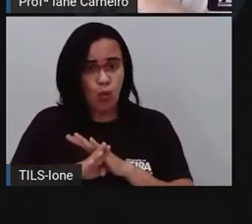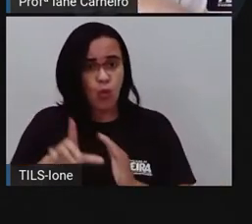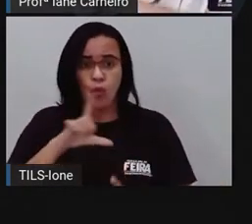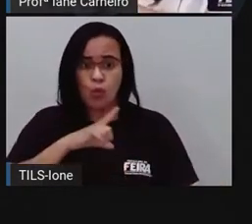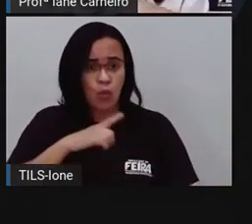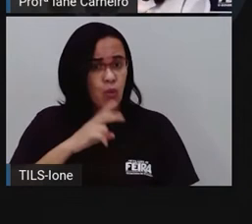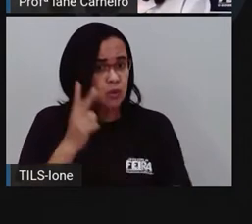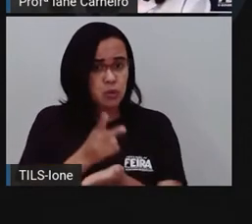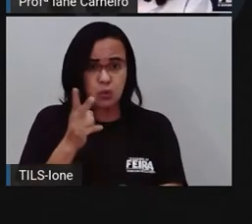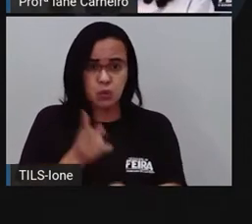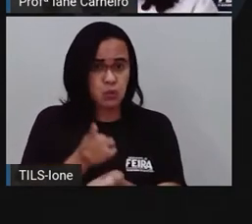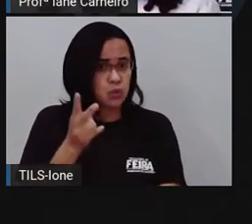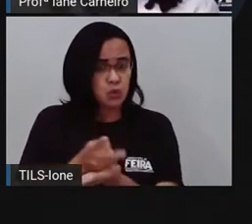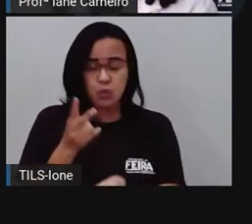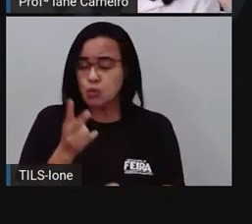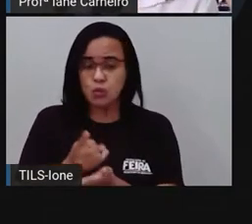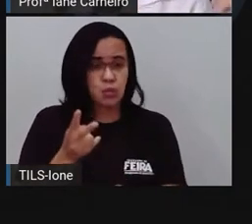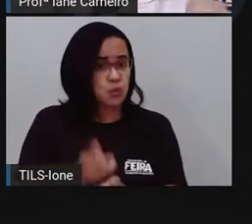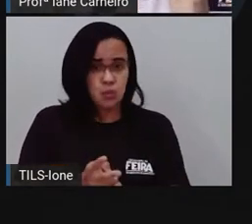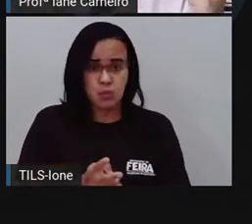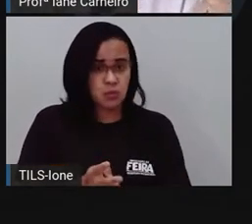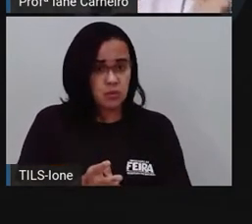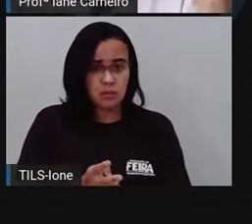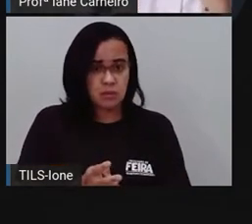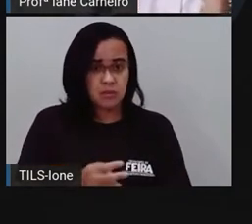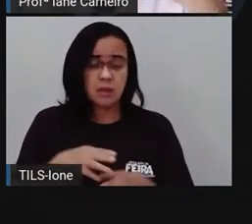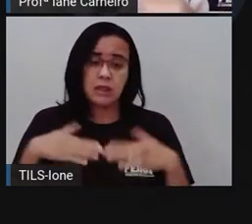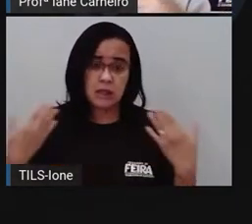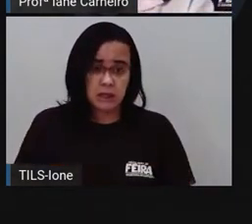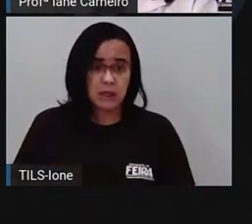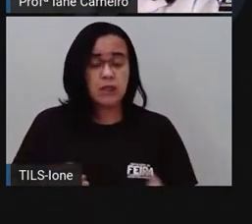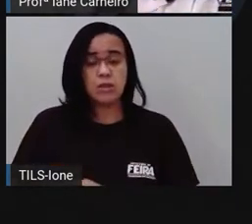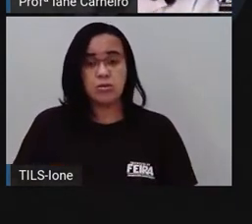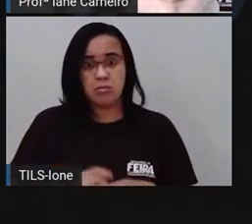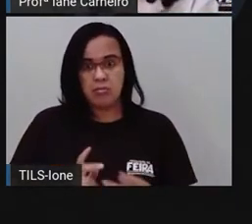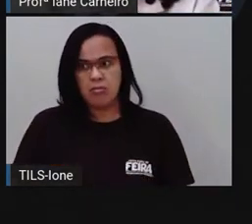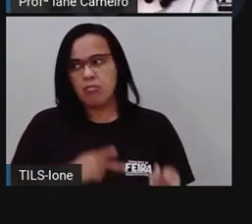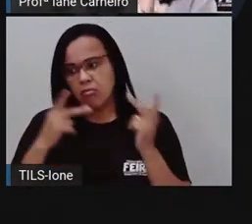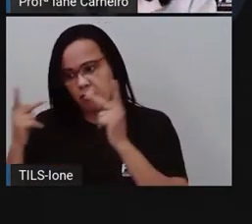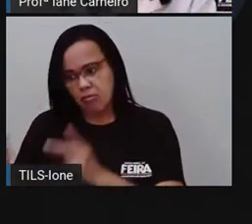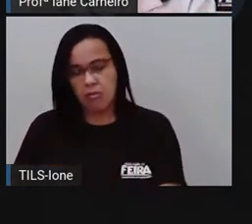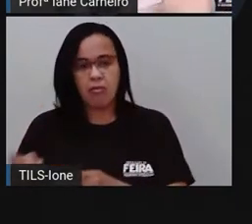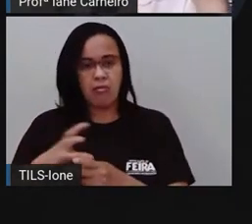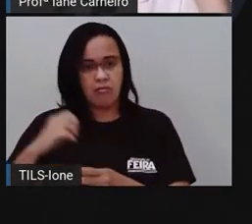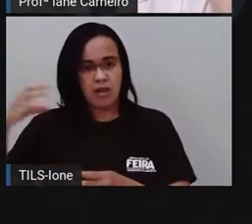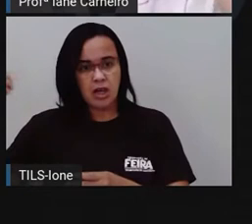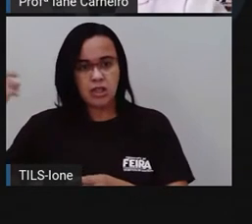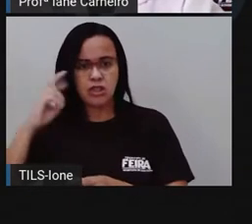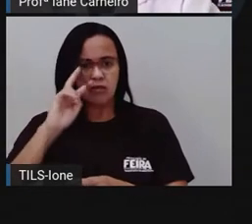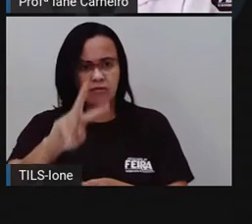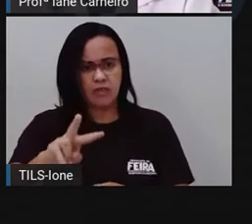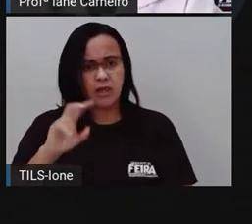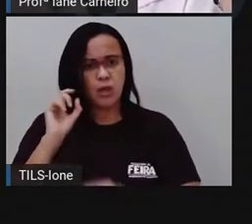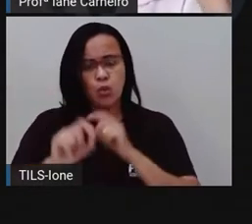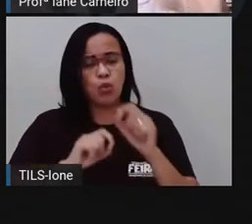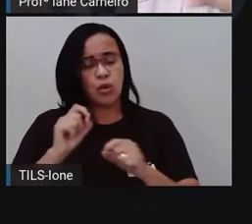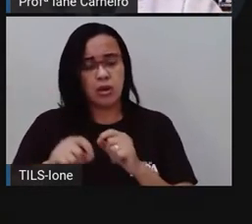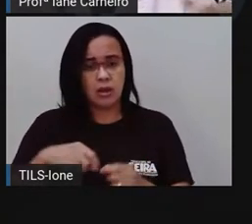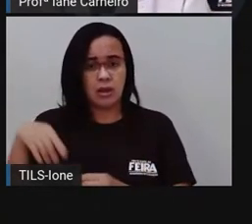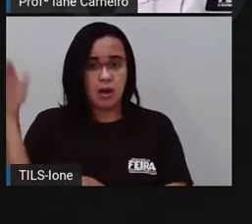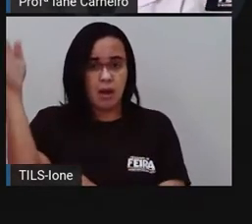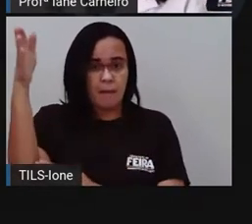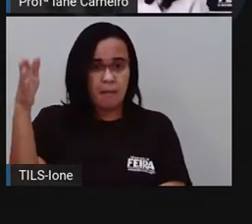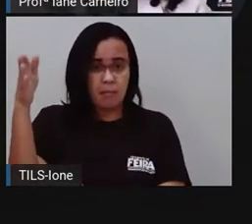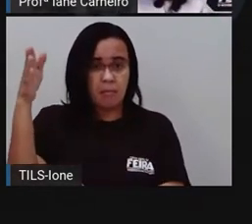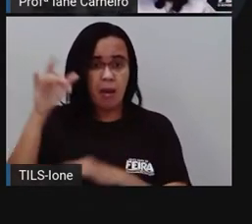invadindo florestas, né? Tanto que quando a gente vai viajar, passa por Salvador, tem algumas placas, né? Dizendo